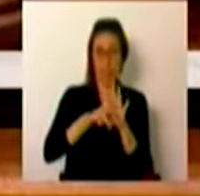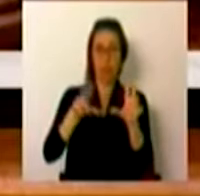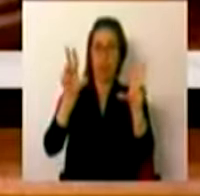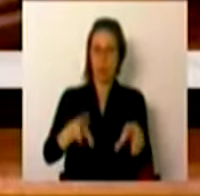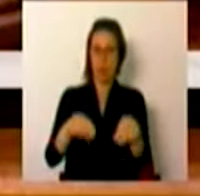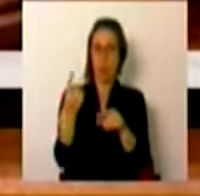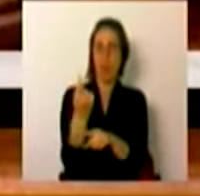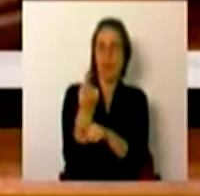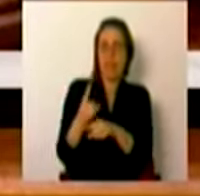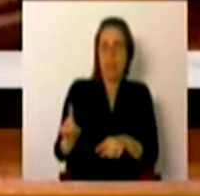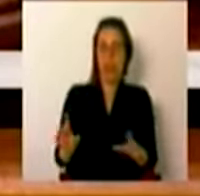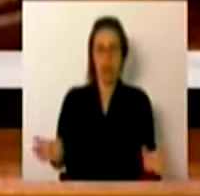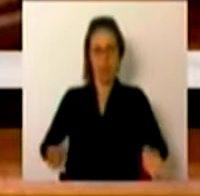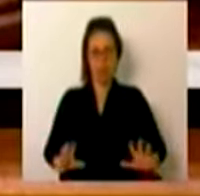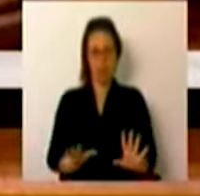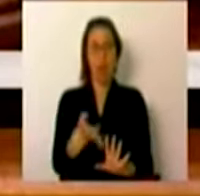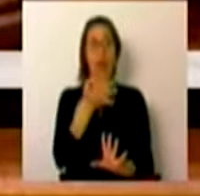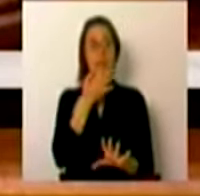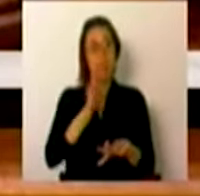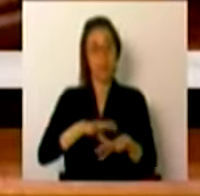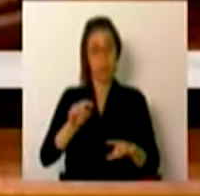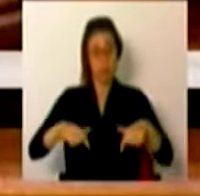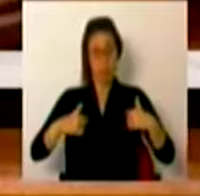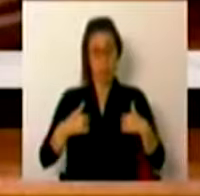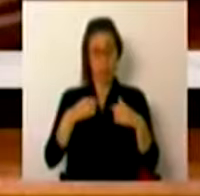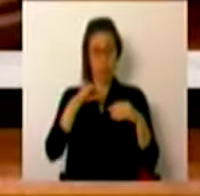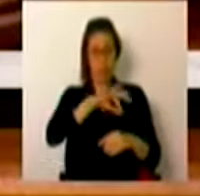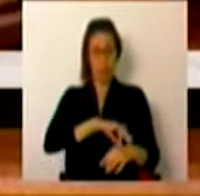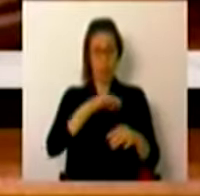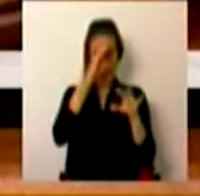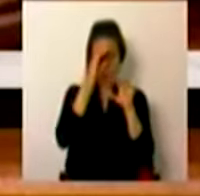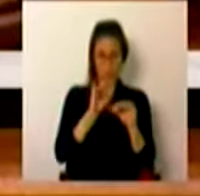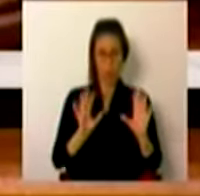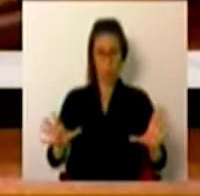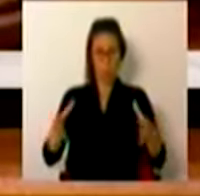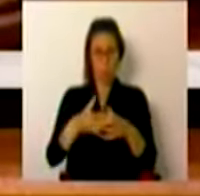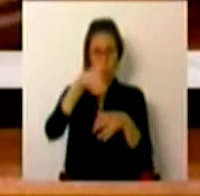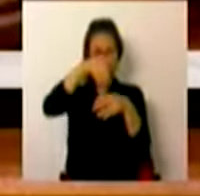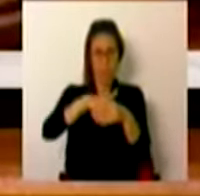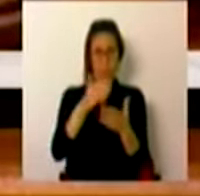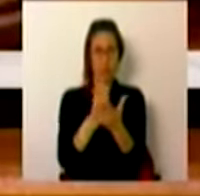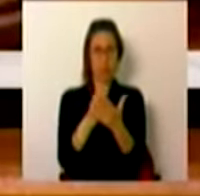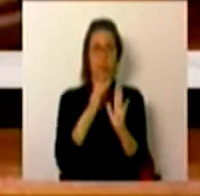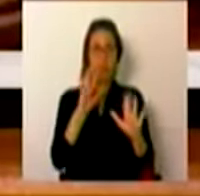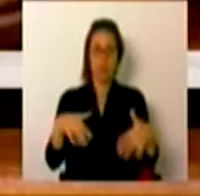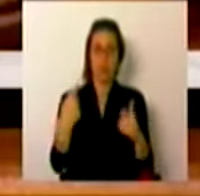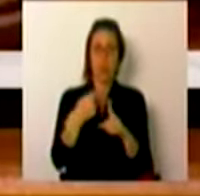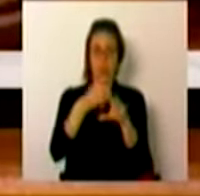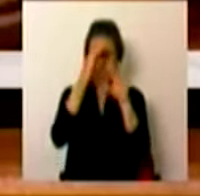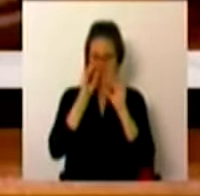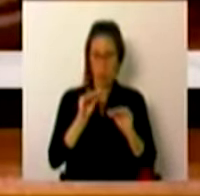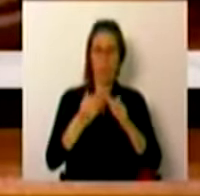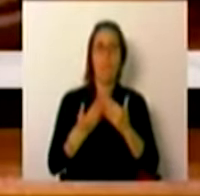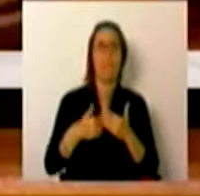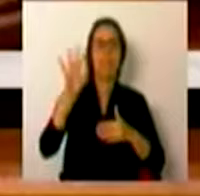nunca a exceção. Só graças aos profissionais da educação e às comunidades educativas pode o sucesso educativo ser